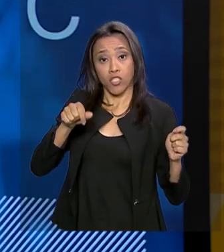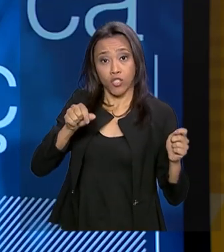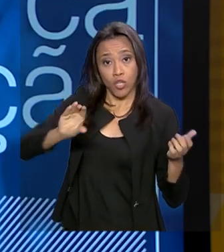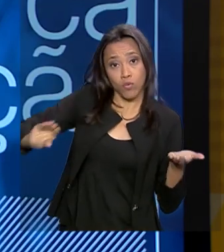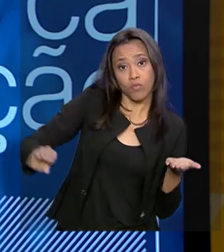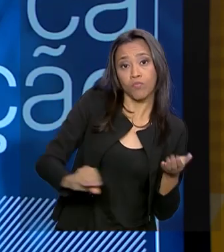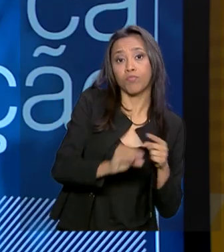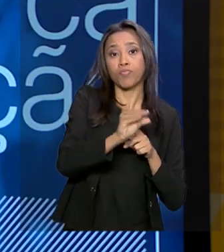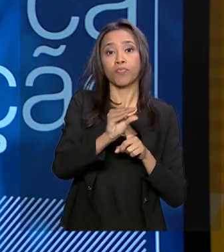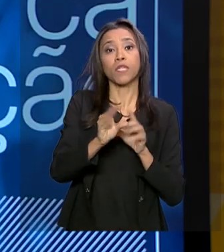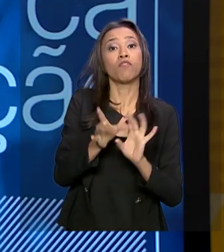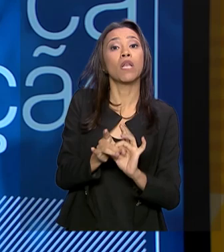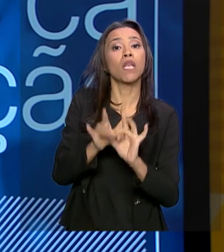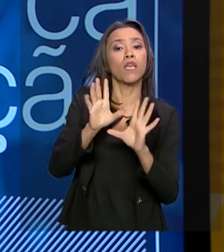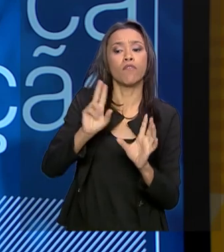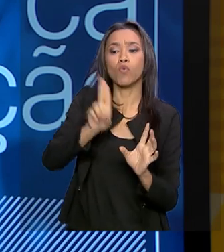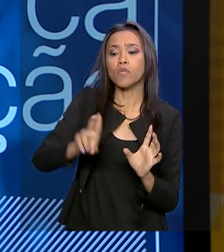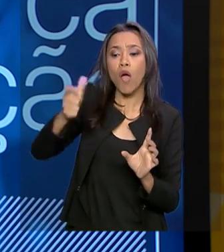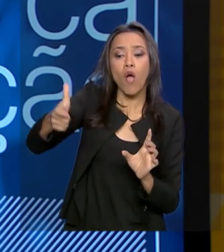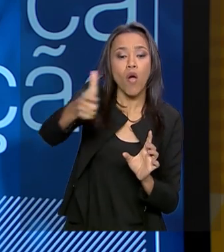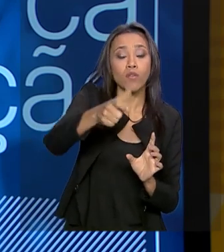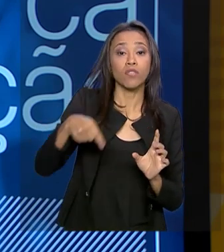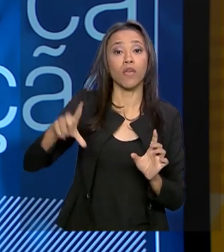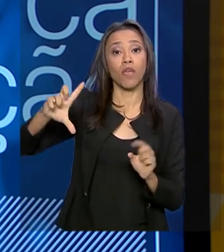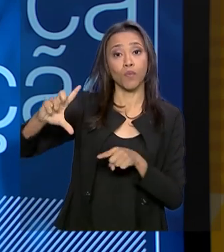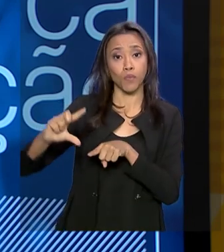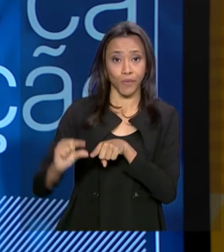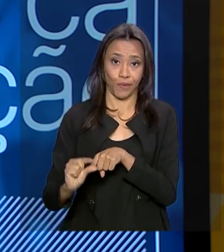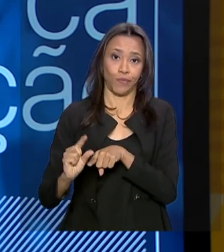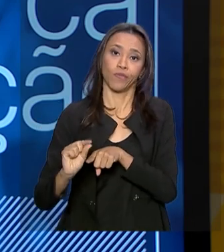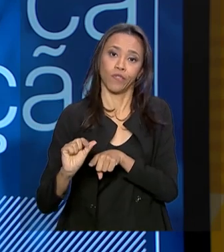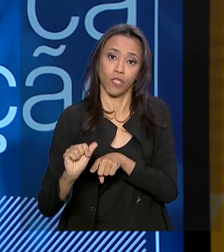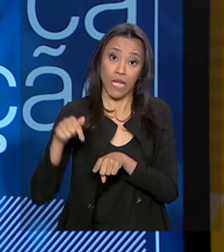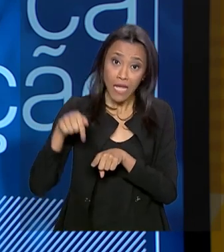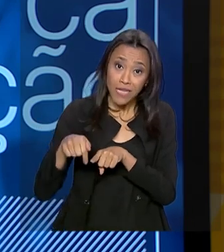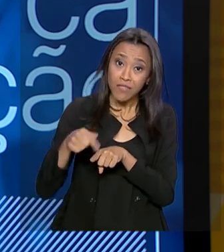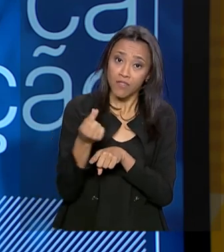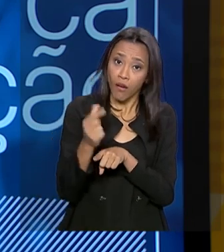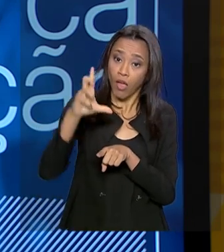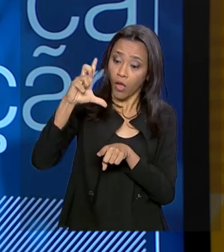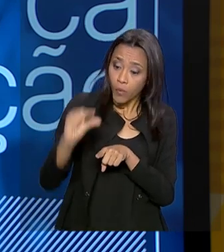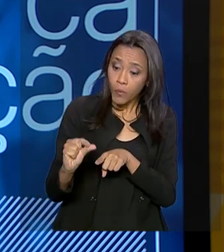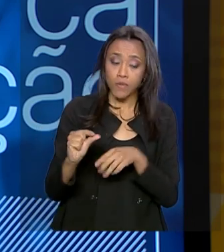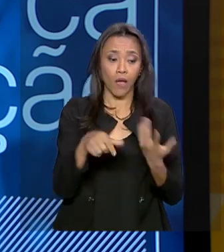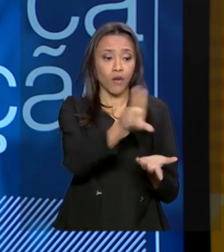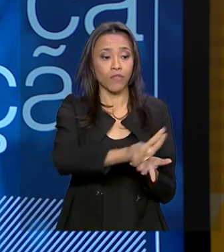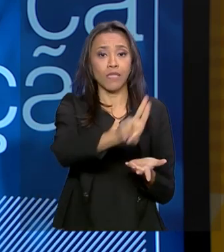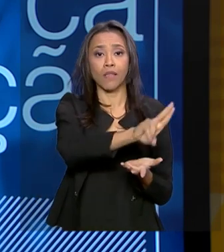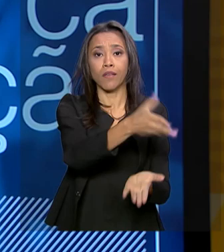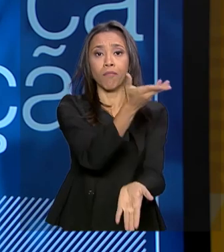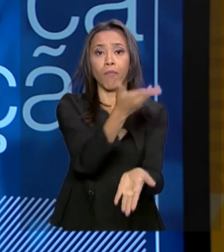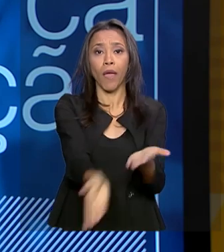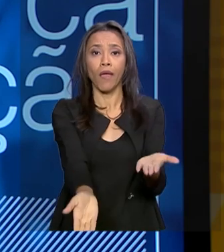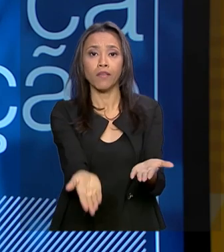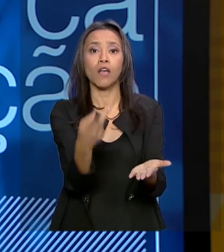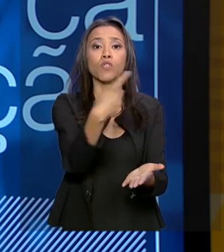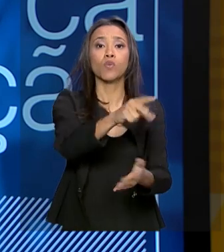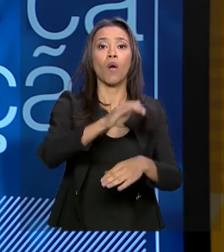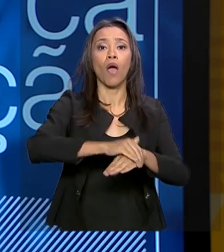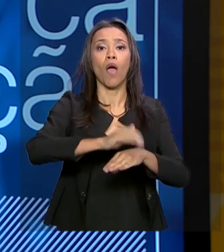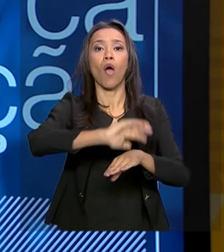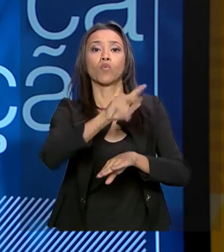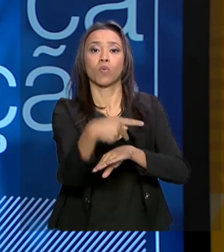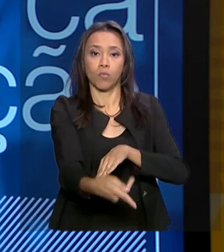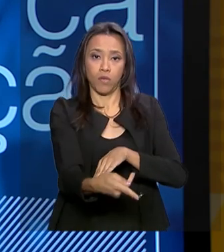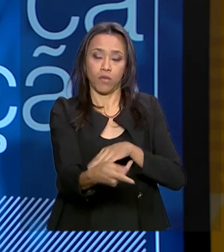aqueles de livre alocação, têm caído ao longo do tempo. A partir do momento que esses recursos caem, as universidades acabam perdendo mais autonomia. Então,